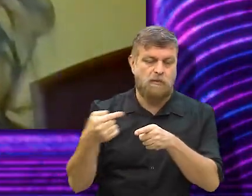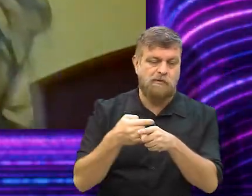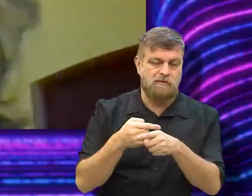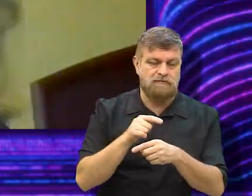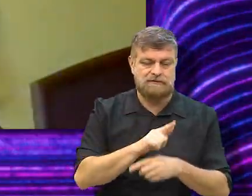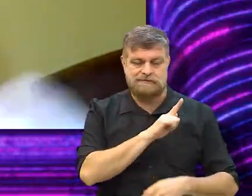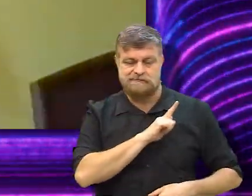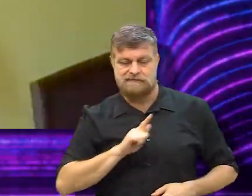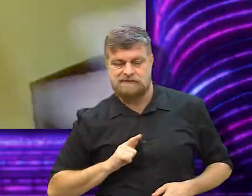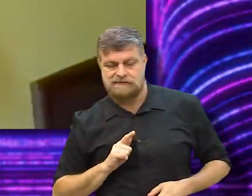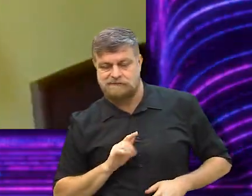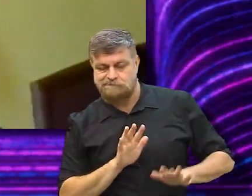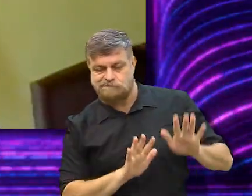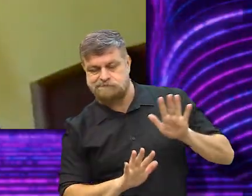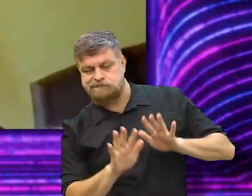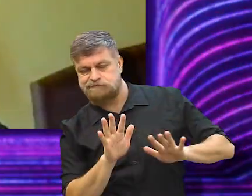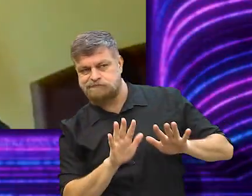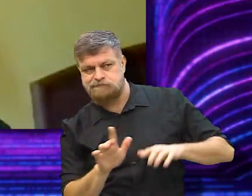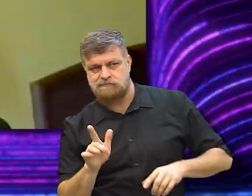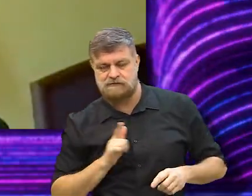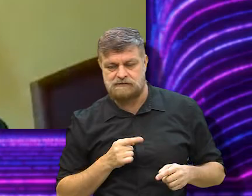a própria governante, então tem ali uma,